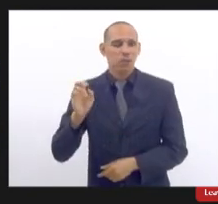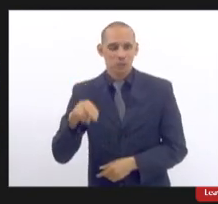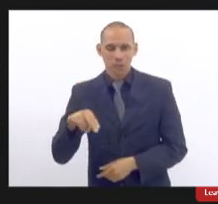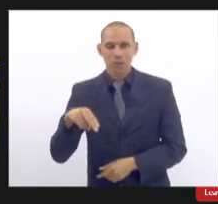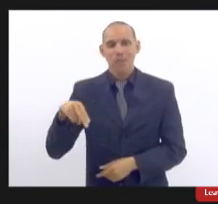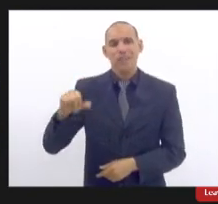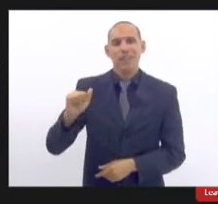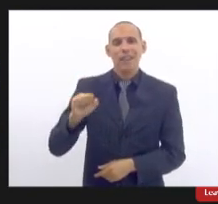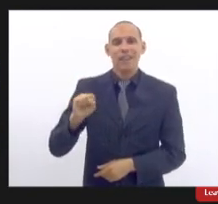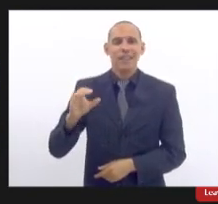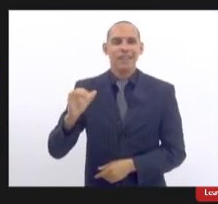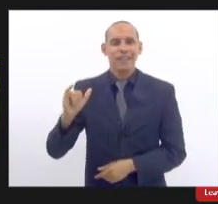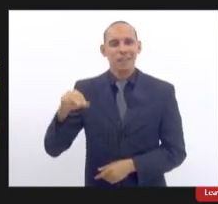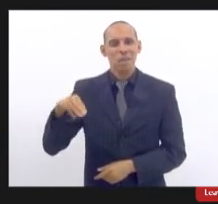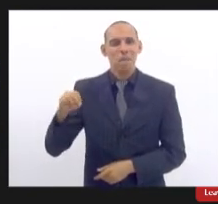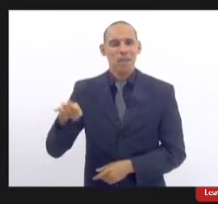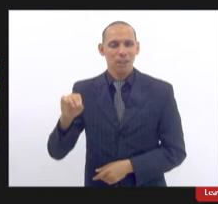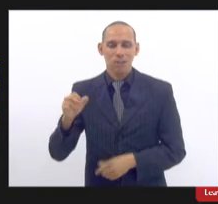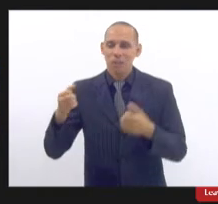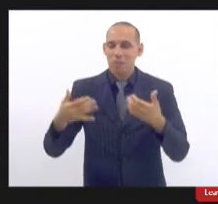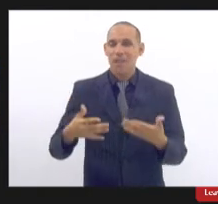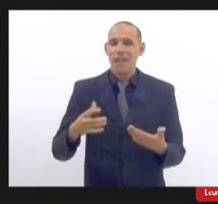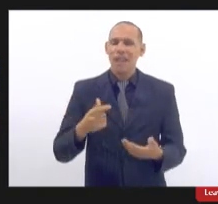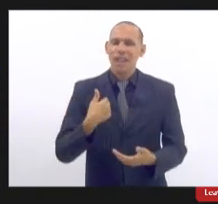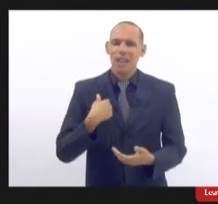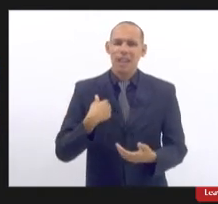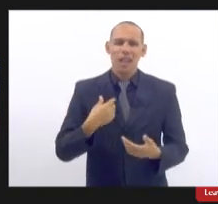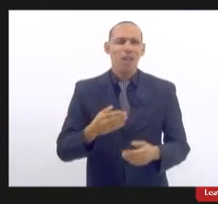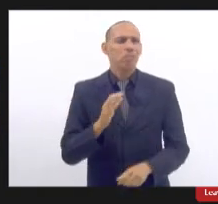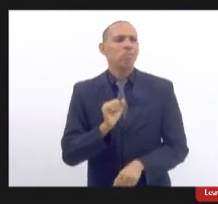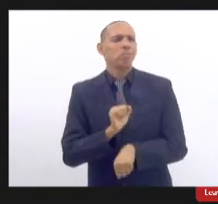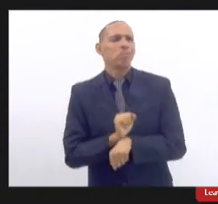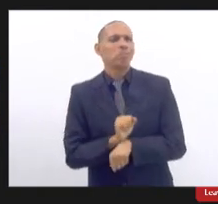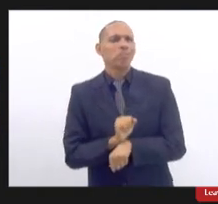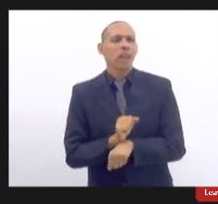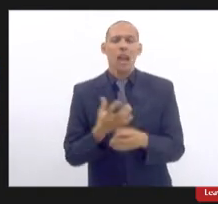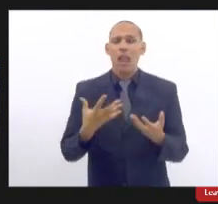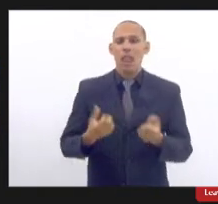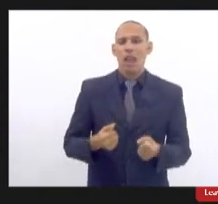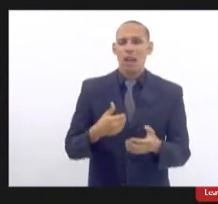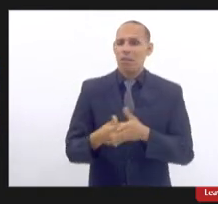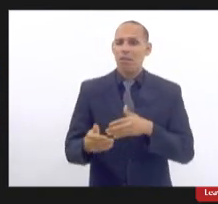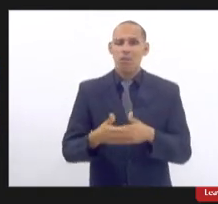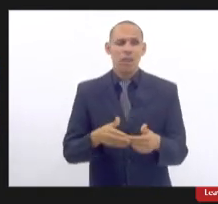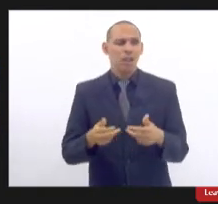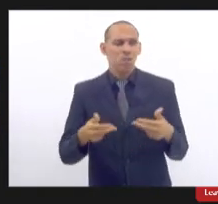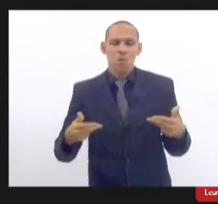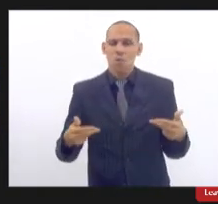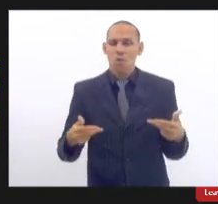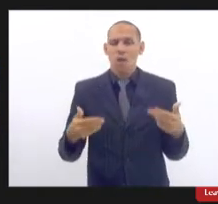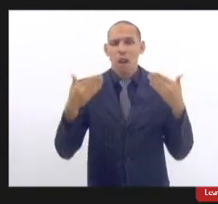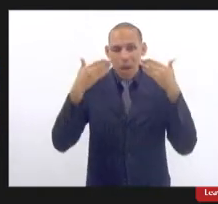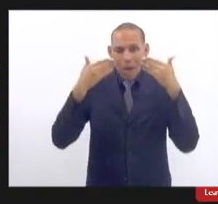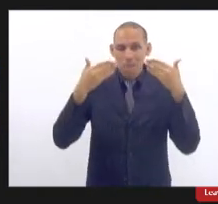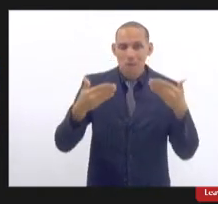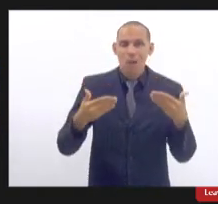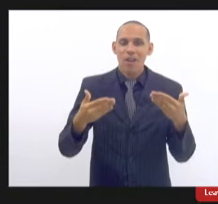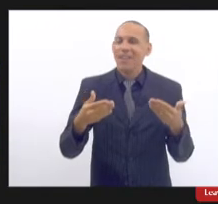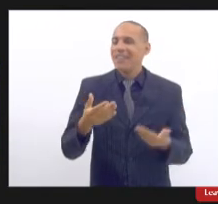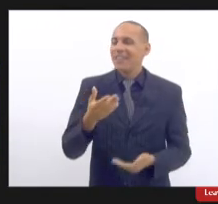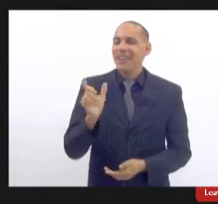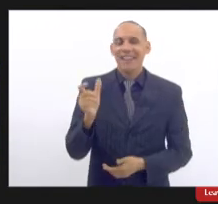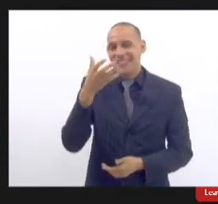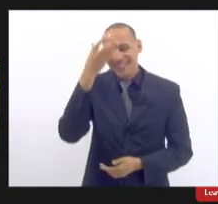sossegado qualquer demonstração de eu esqueci agora a